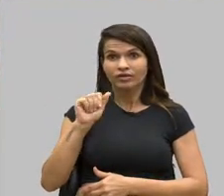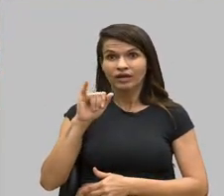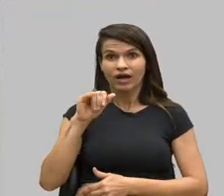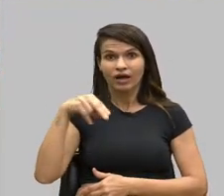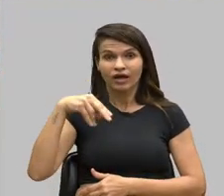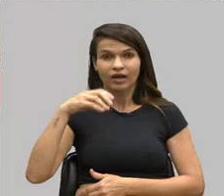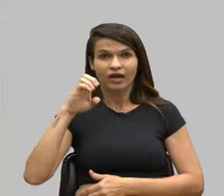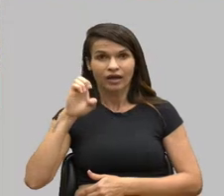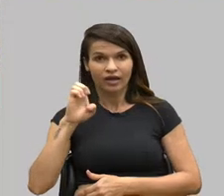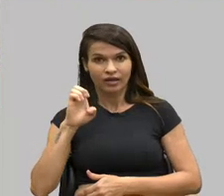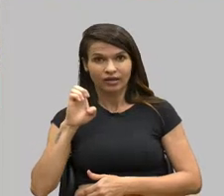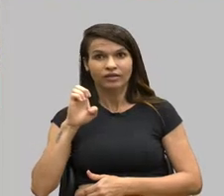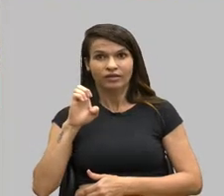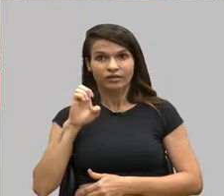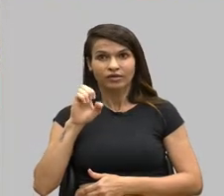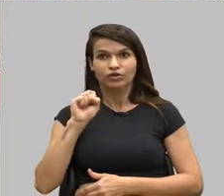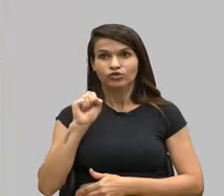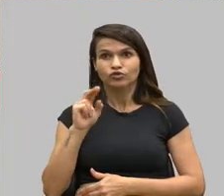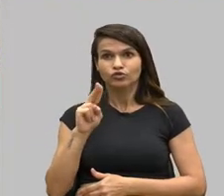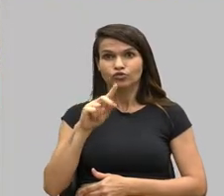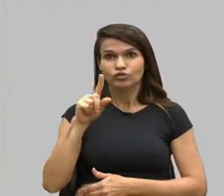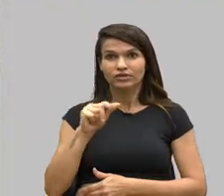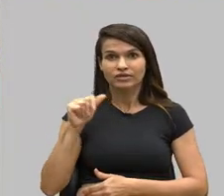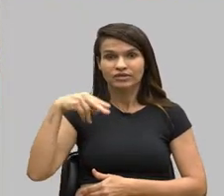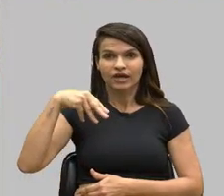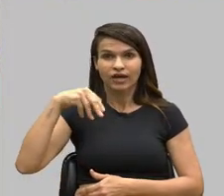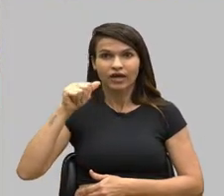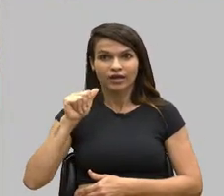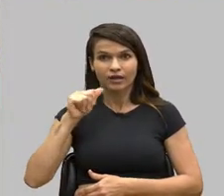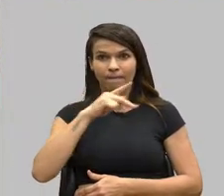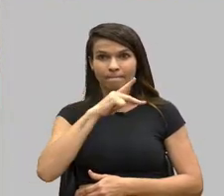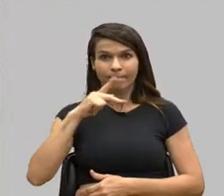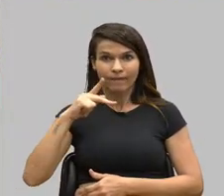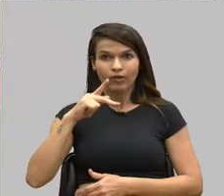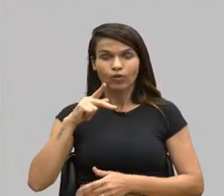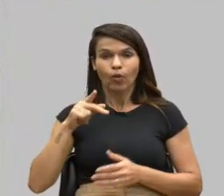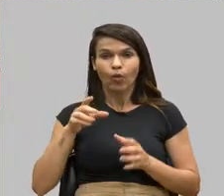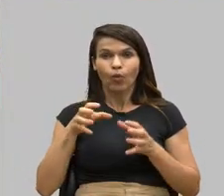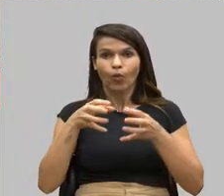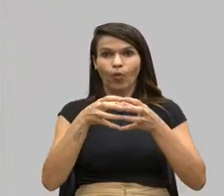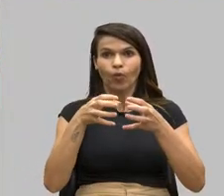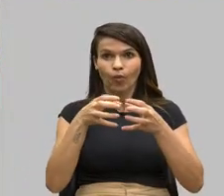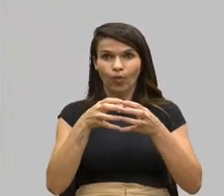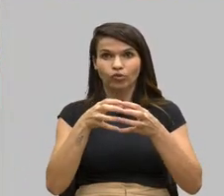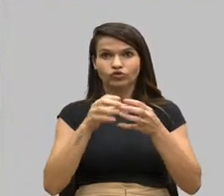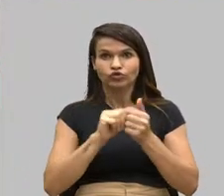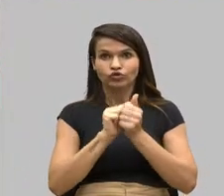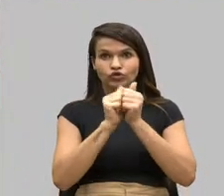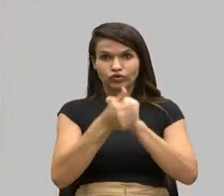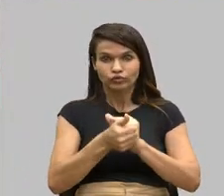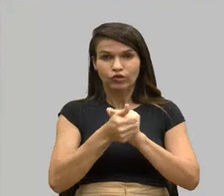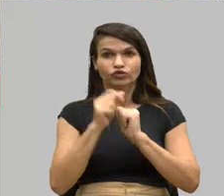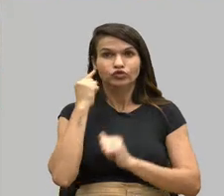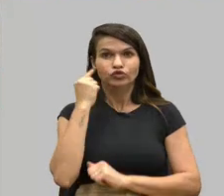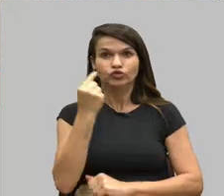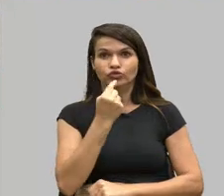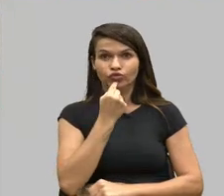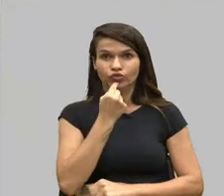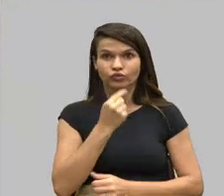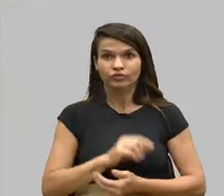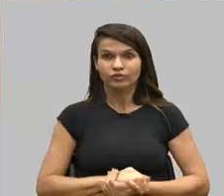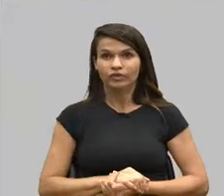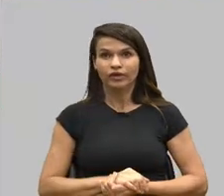Suzano de Souza Kersen, presidente da Confederação Brasileira de Desportes e Surdos. Por favor.